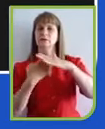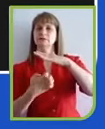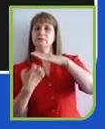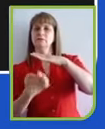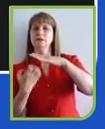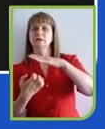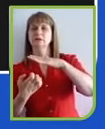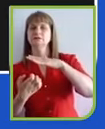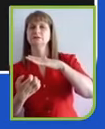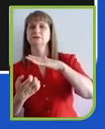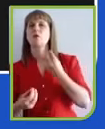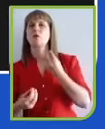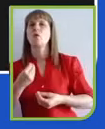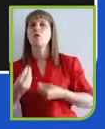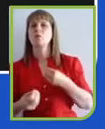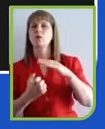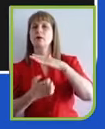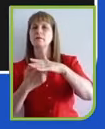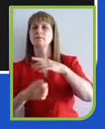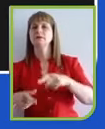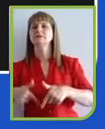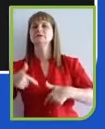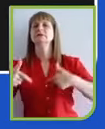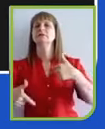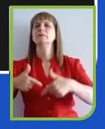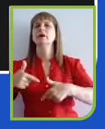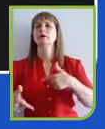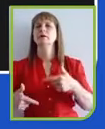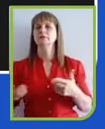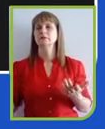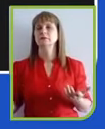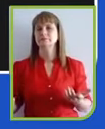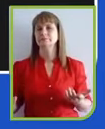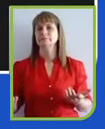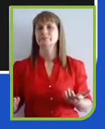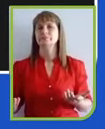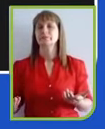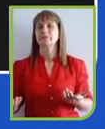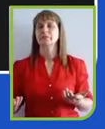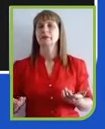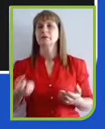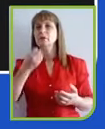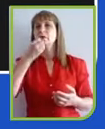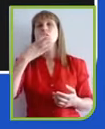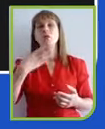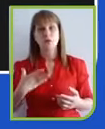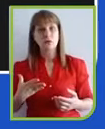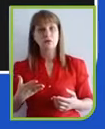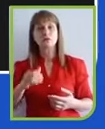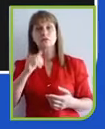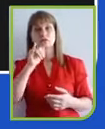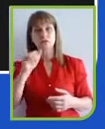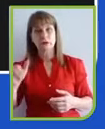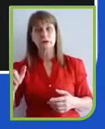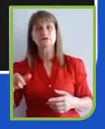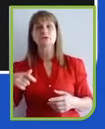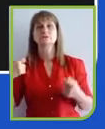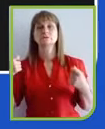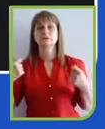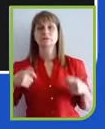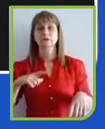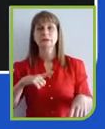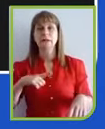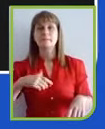métricas. Nesse sentido, e isso é bom o que vou dizer, a gente vai ver cada vez mais marcas